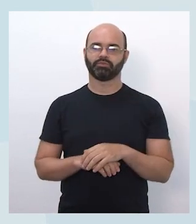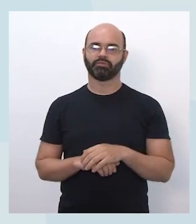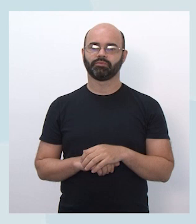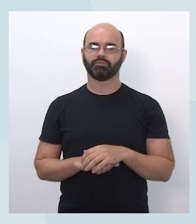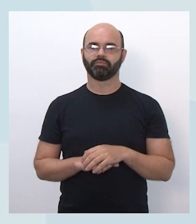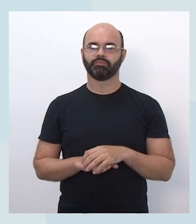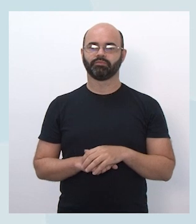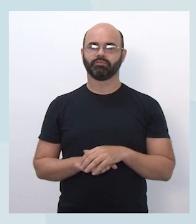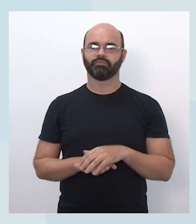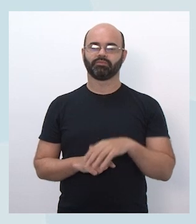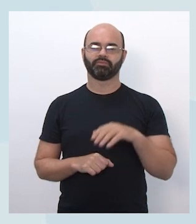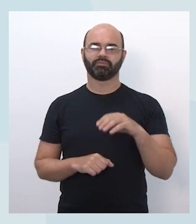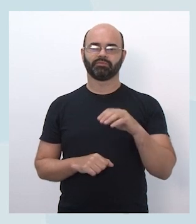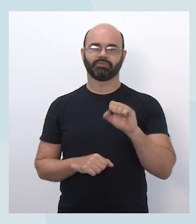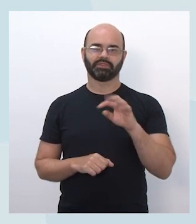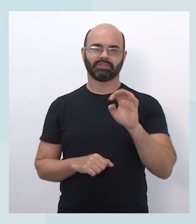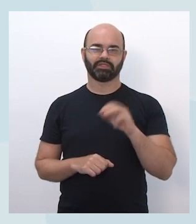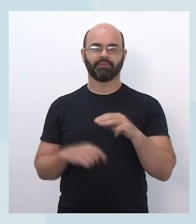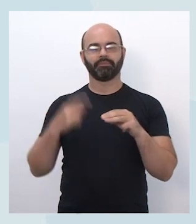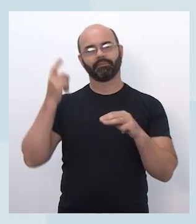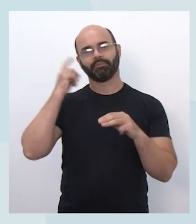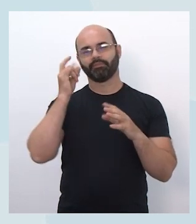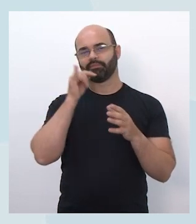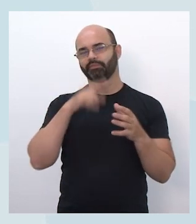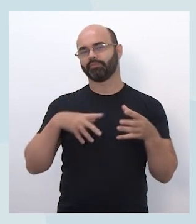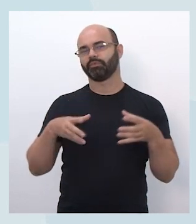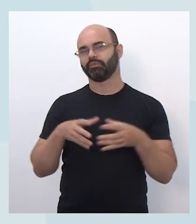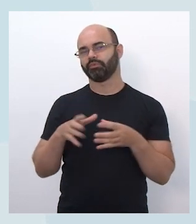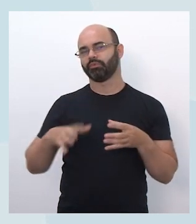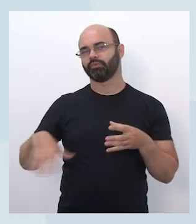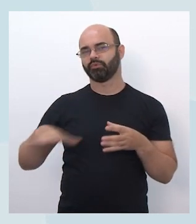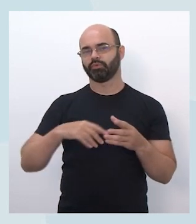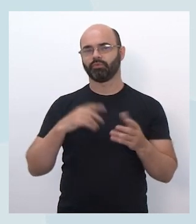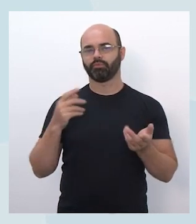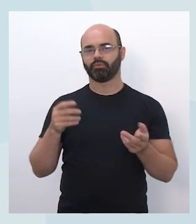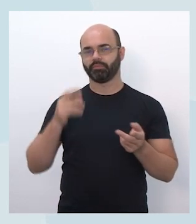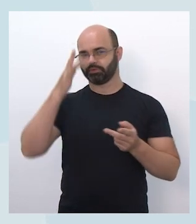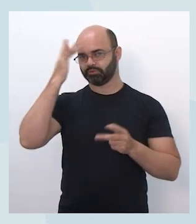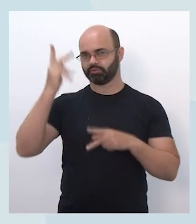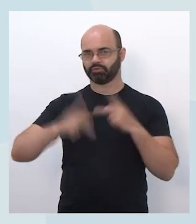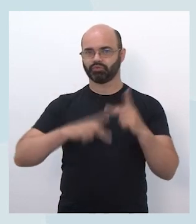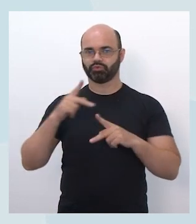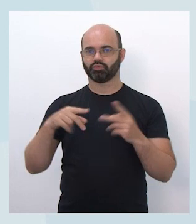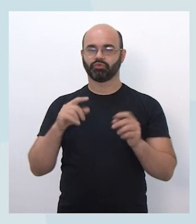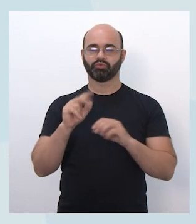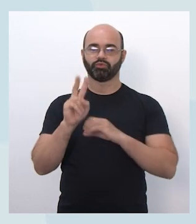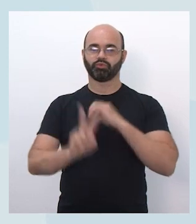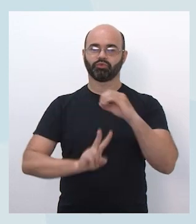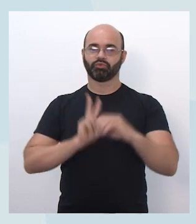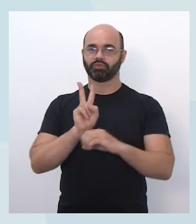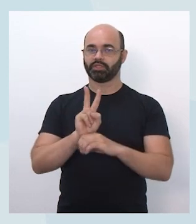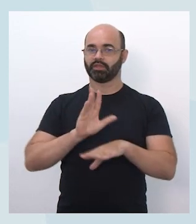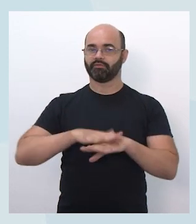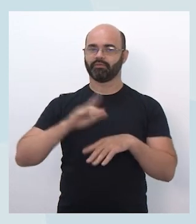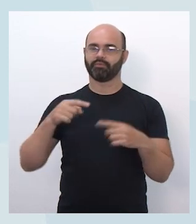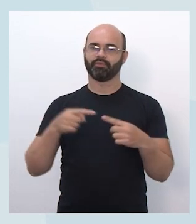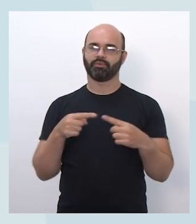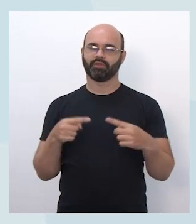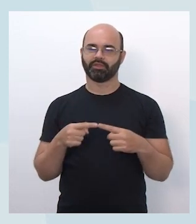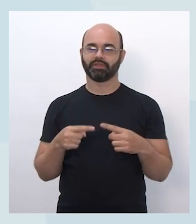como podemos redesenhar um espaço público para torná-lo mais ambientalmente sustentável, super interessante também,